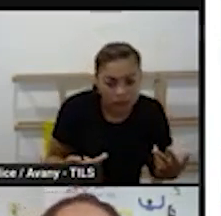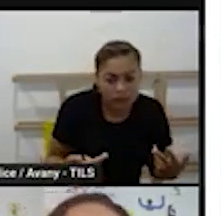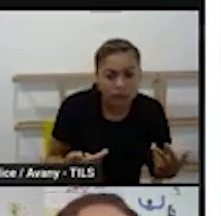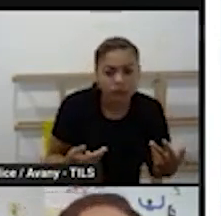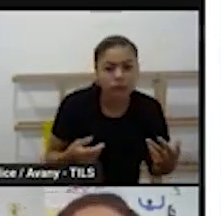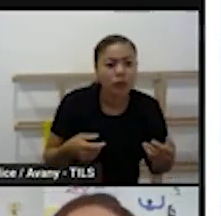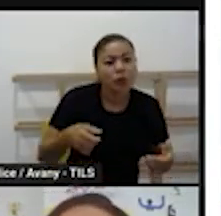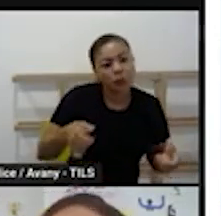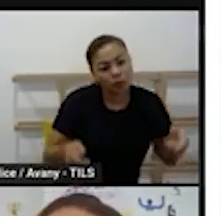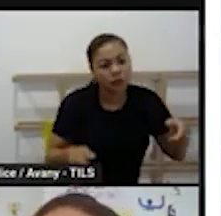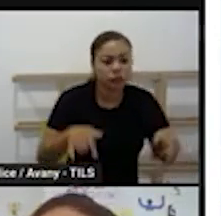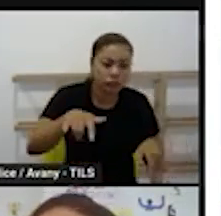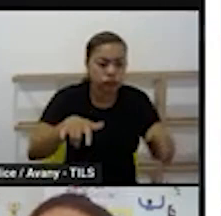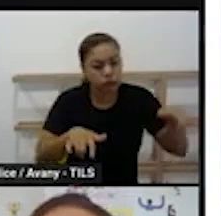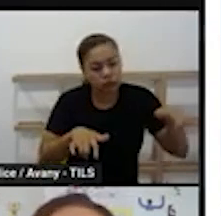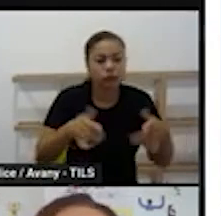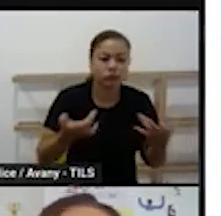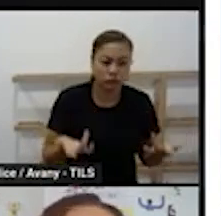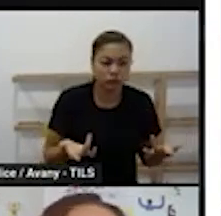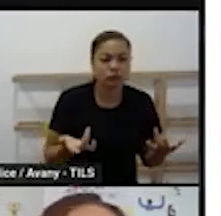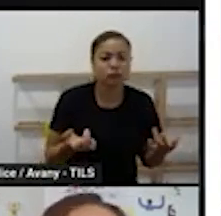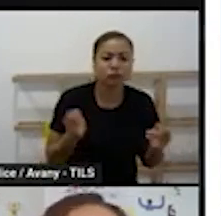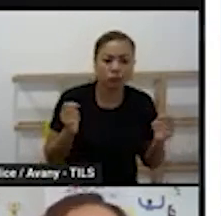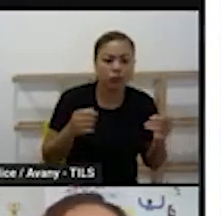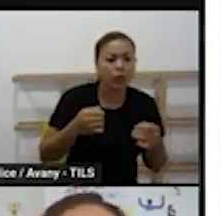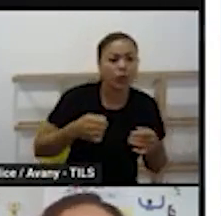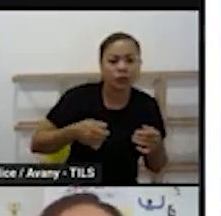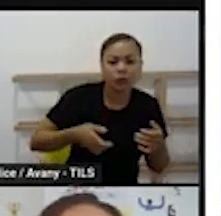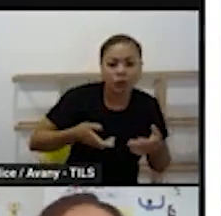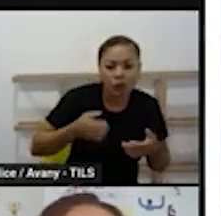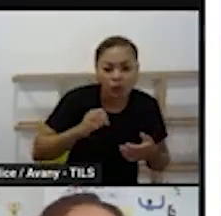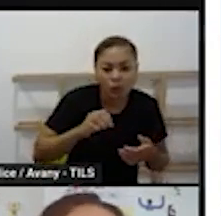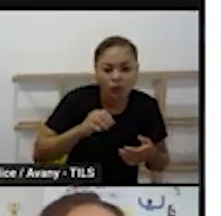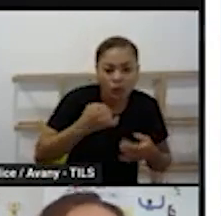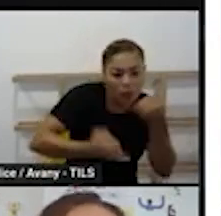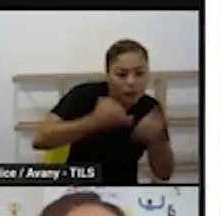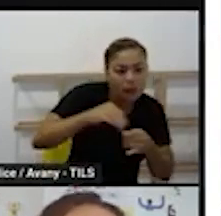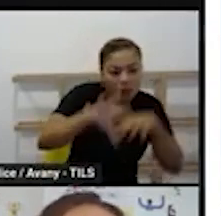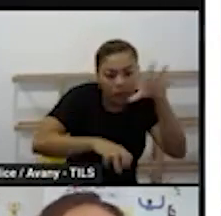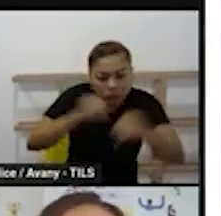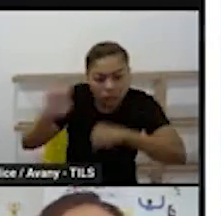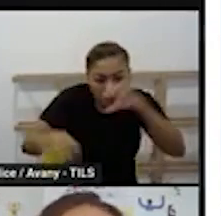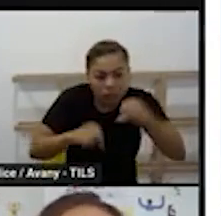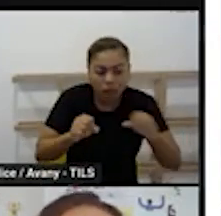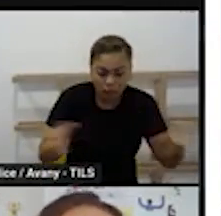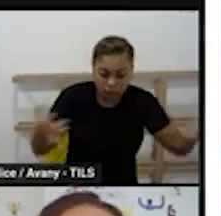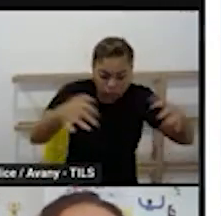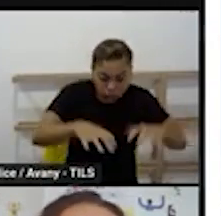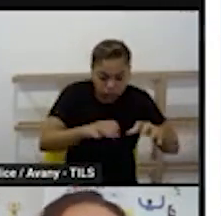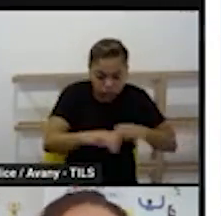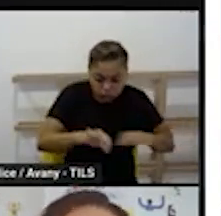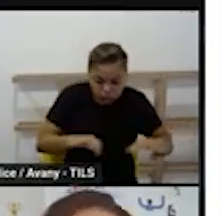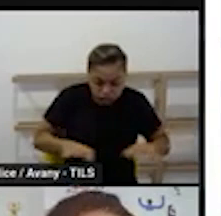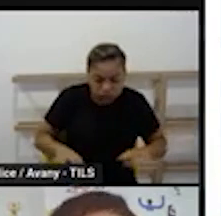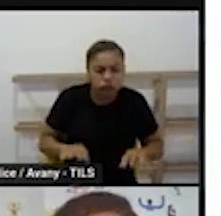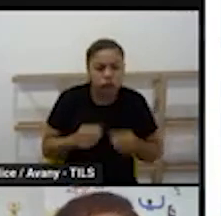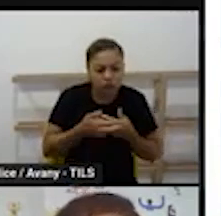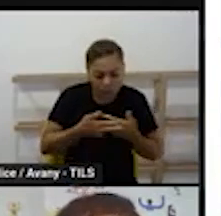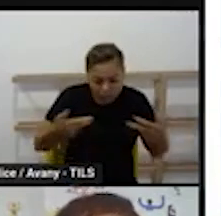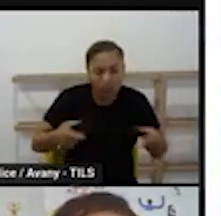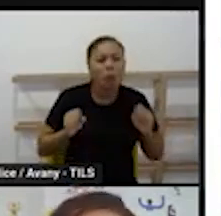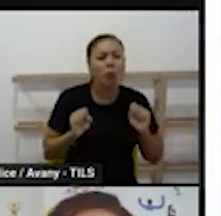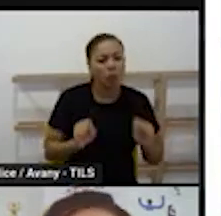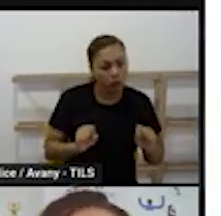sexta-feira jogos né então aí entra a brincadeira aí como eixo curricular que precisa estar todos os